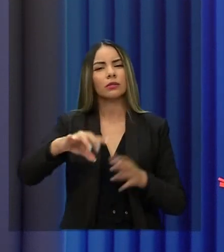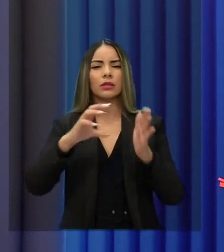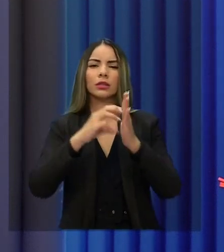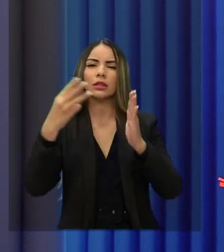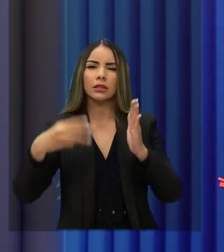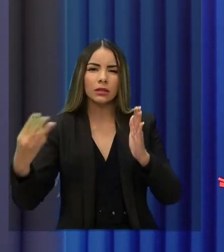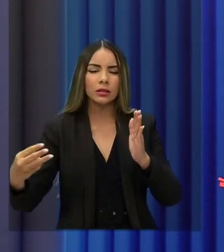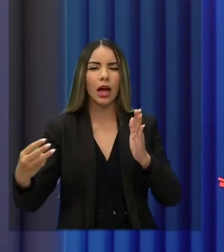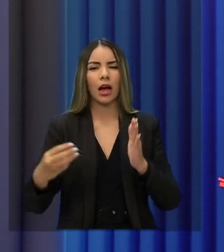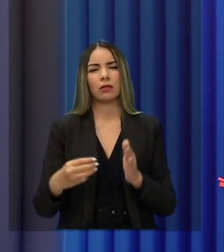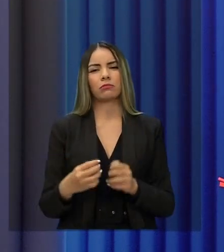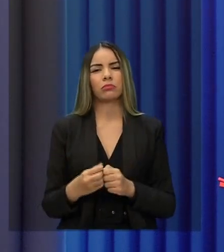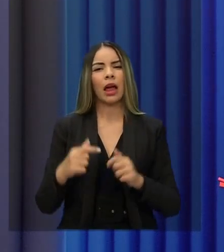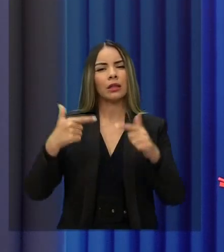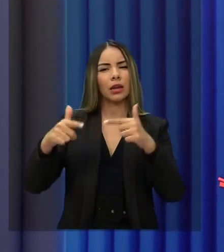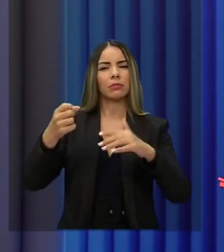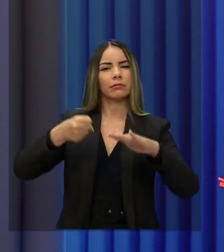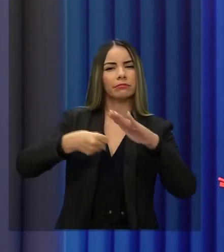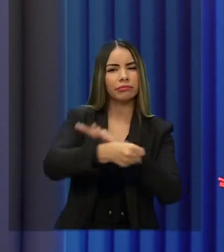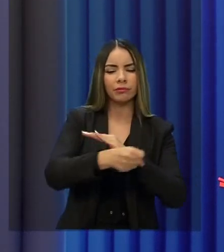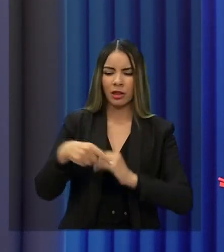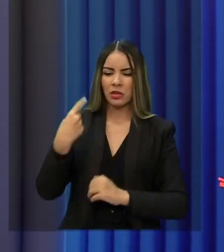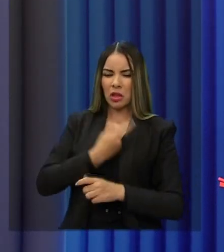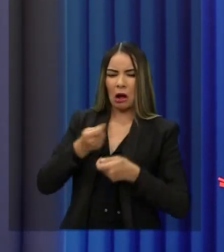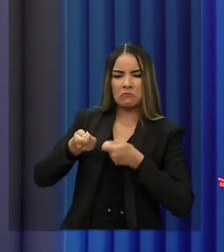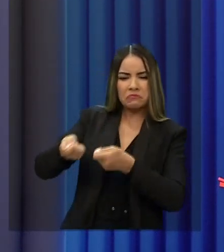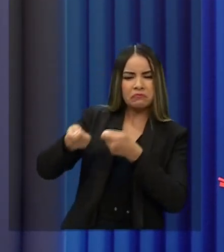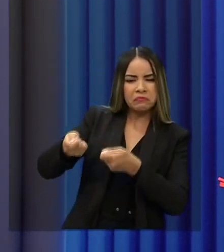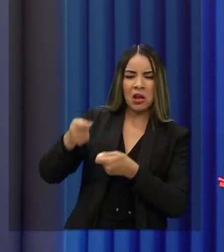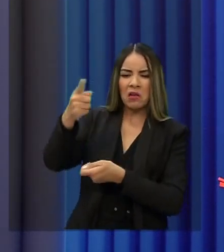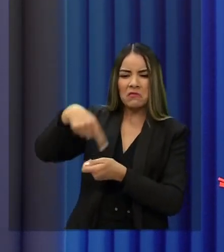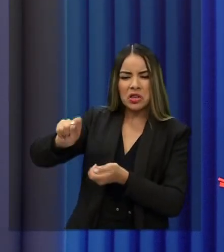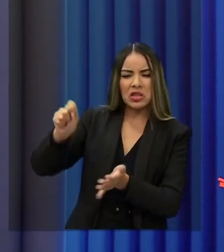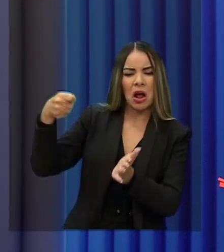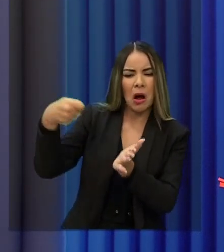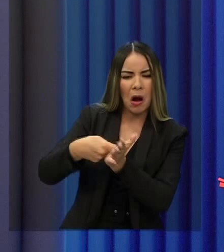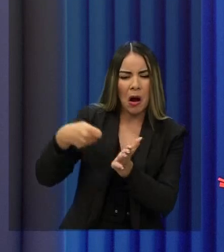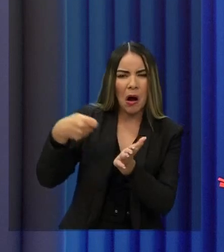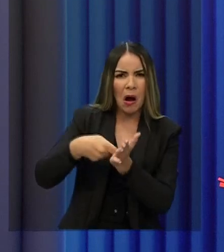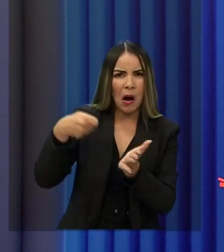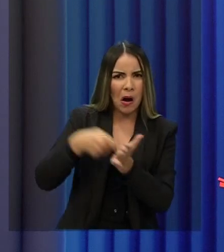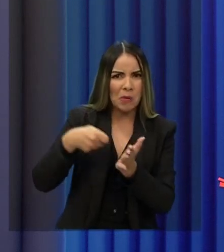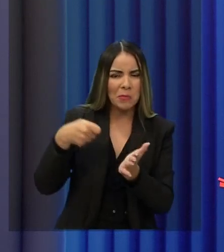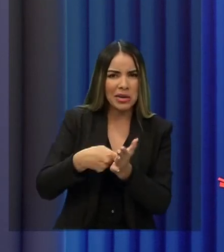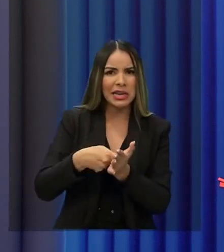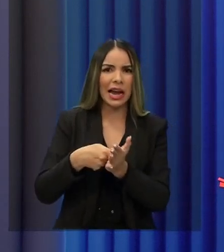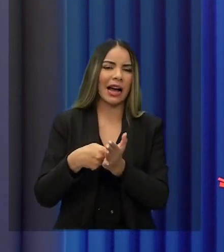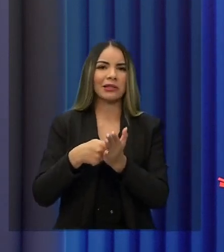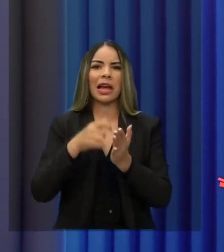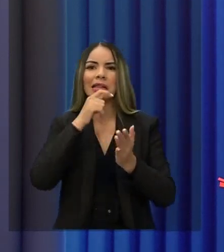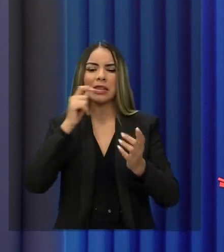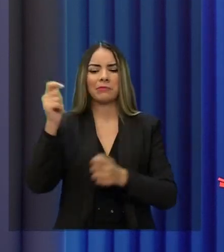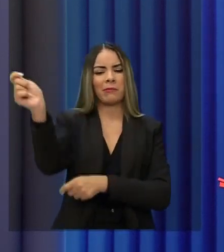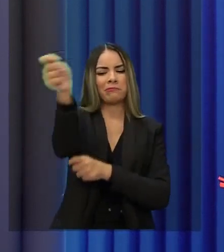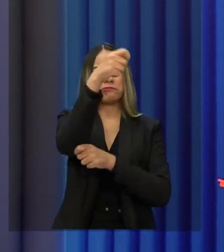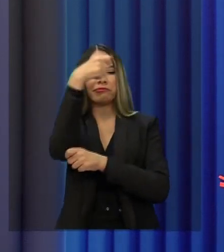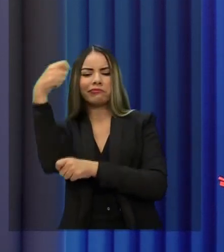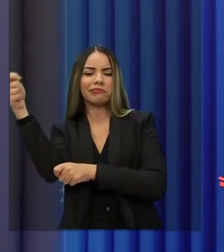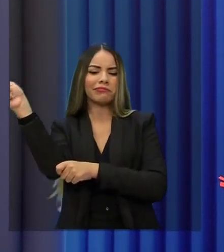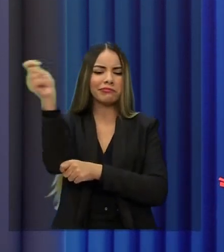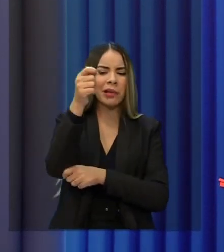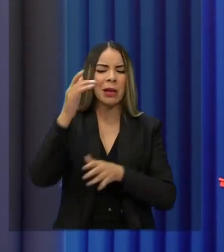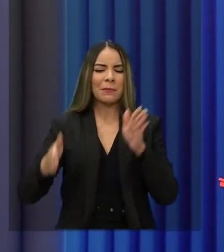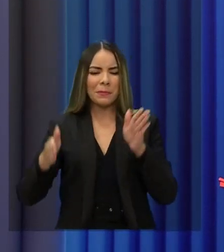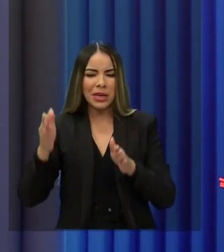comissionados da Cagesse, que no nosso governo não haverá perseguição, nem vocês serão obrigados a estar nos semáforos balançando bandeira em época de